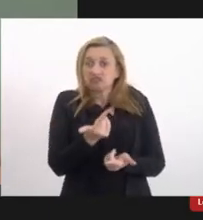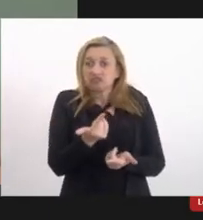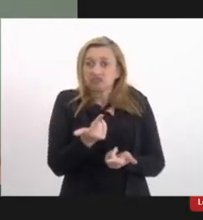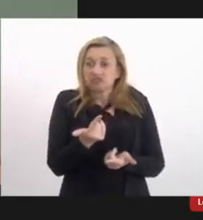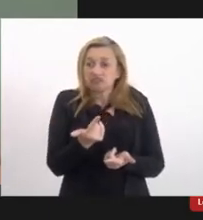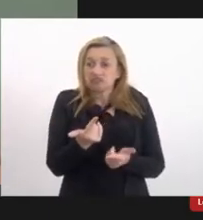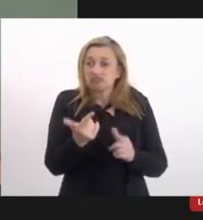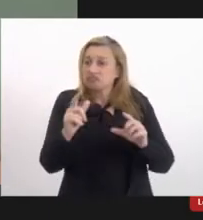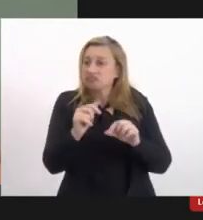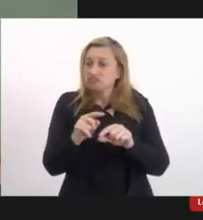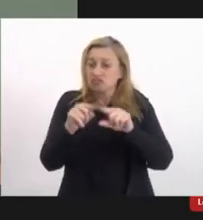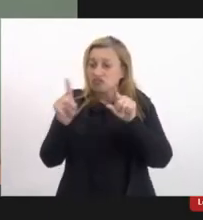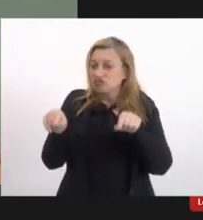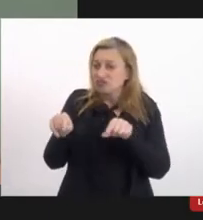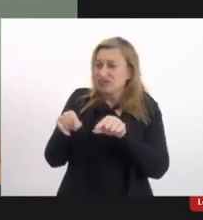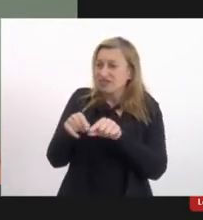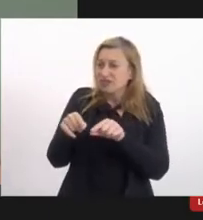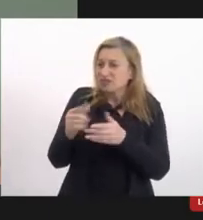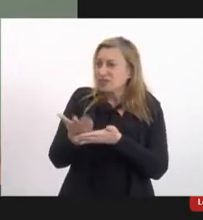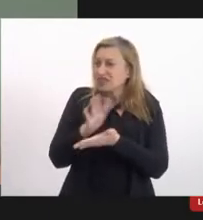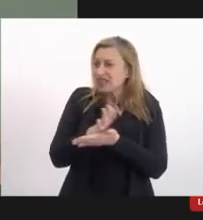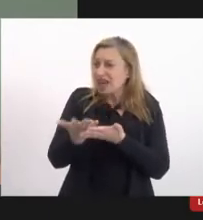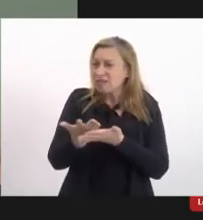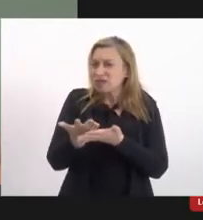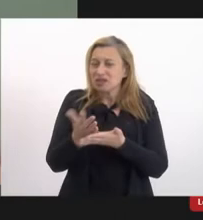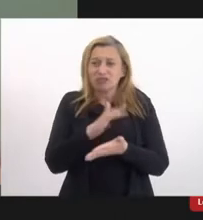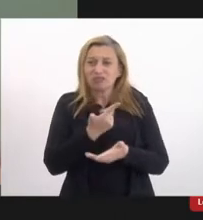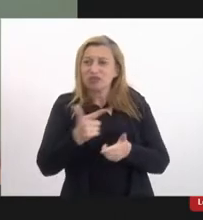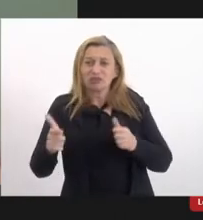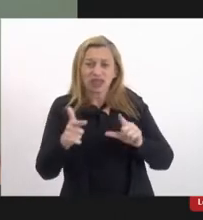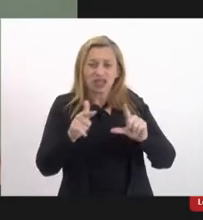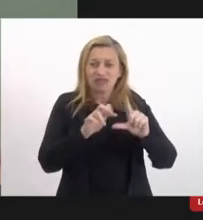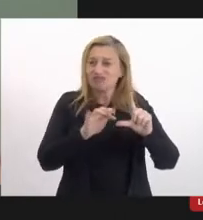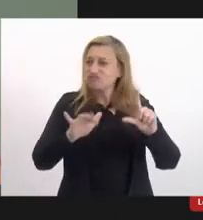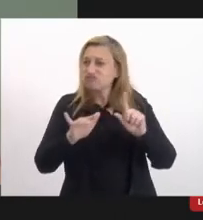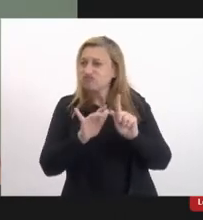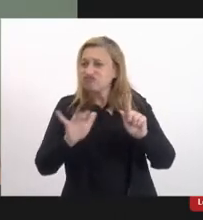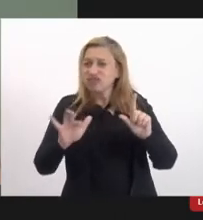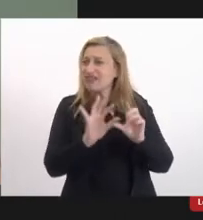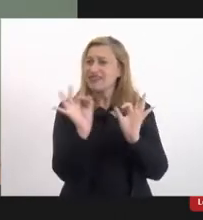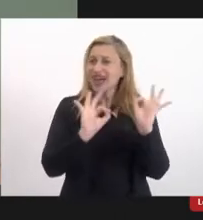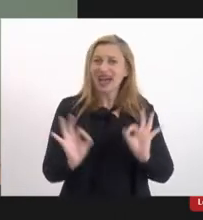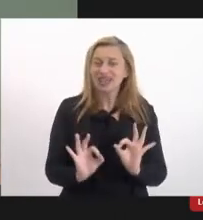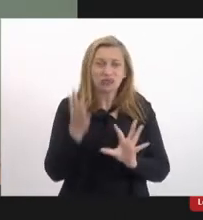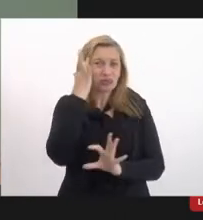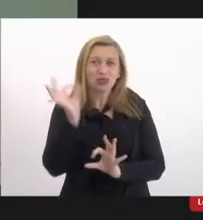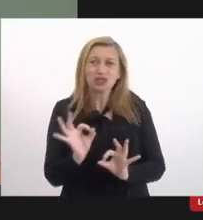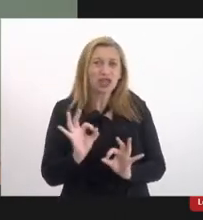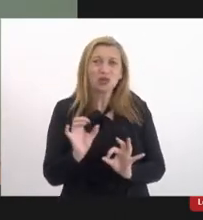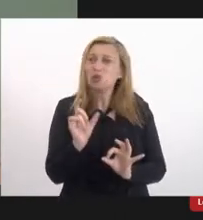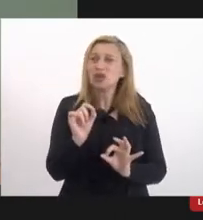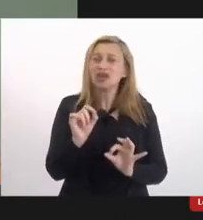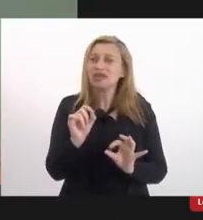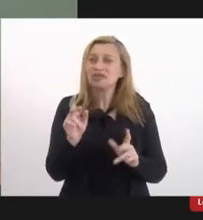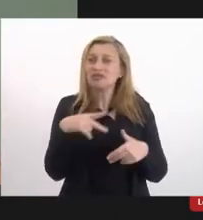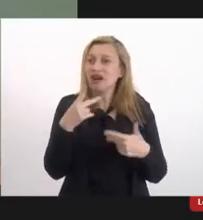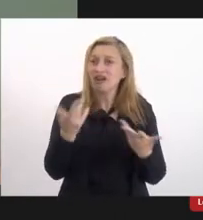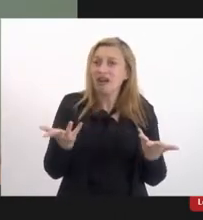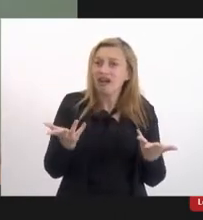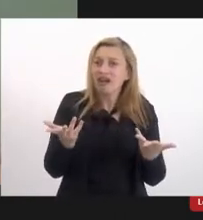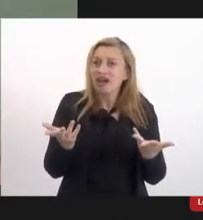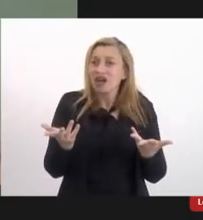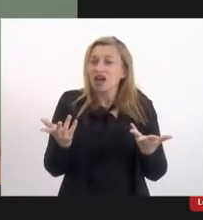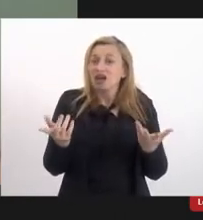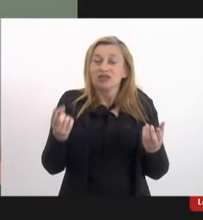janela de sinais não sei não sei o que está sendo dito aí nós dissemos caramba o negócio não tem nós estamos